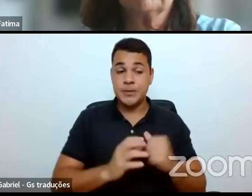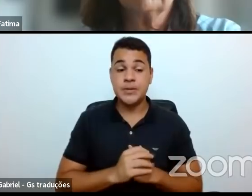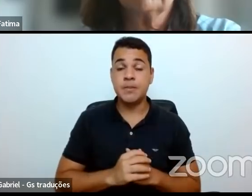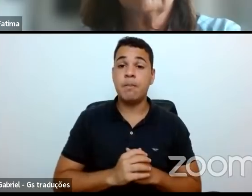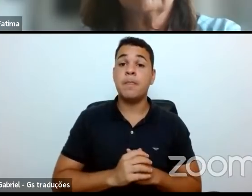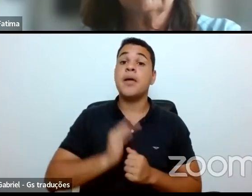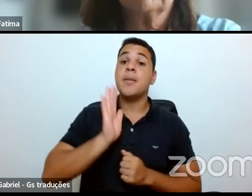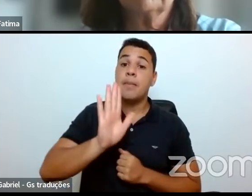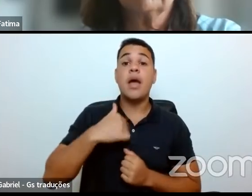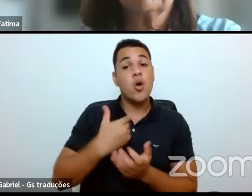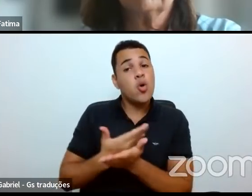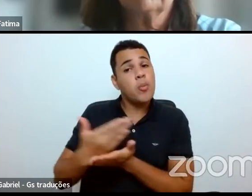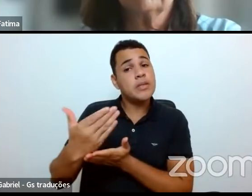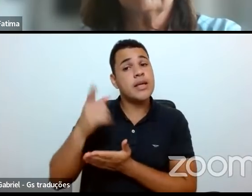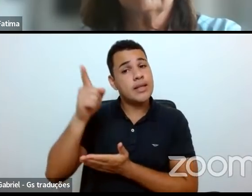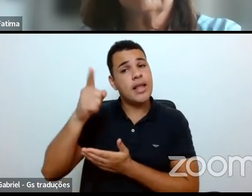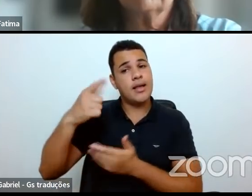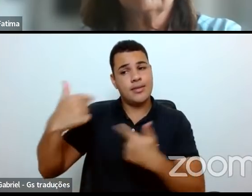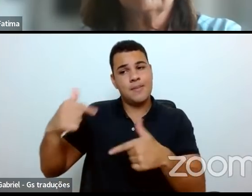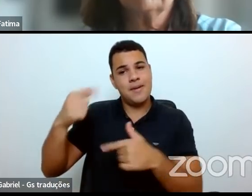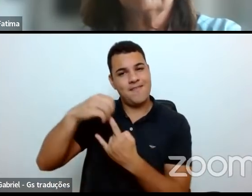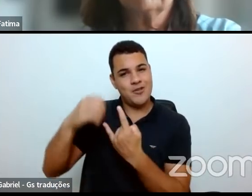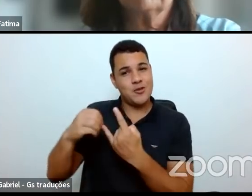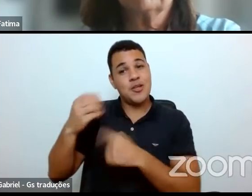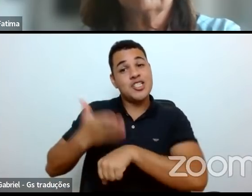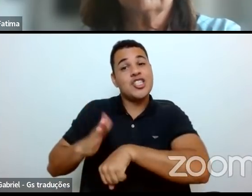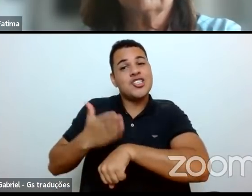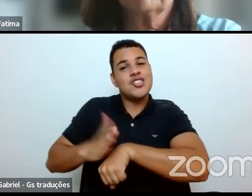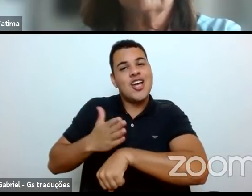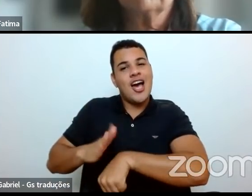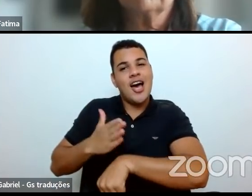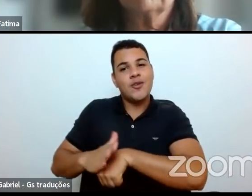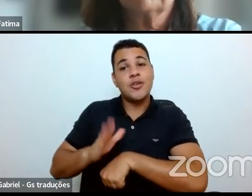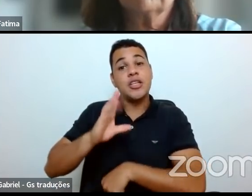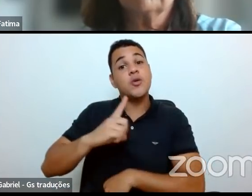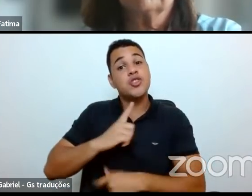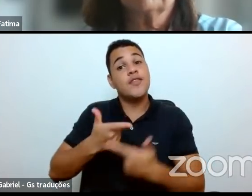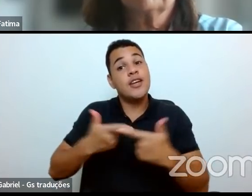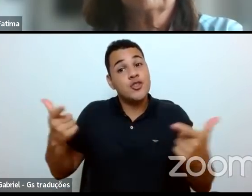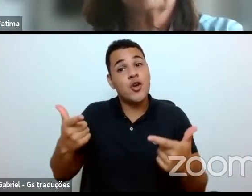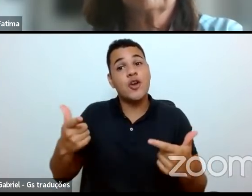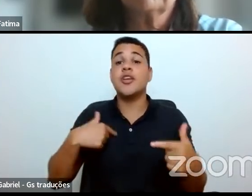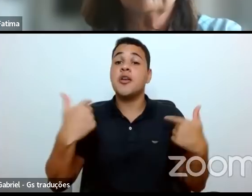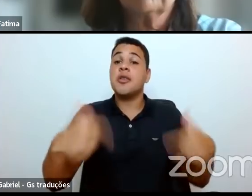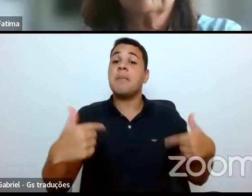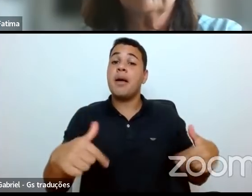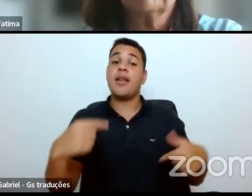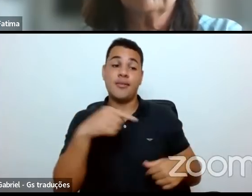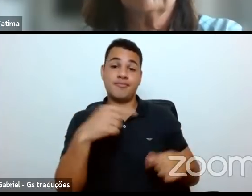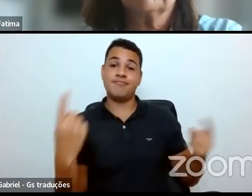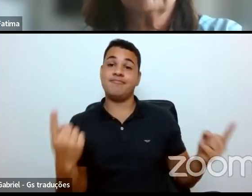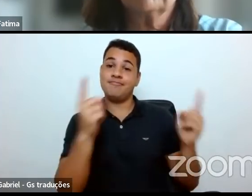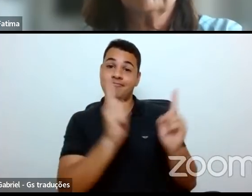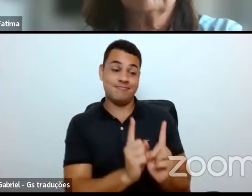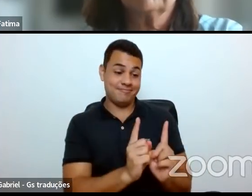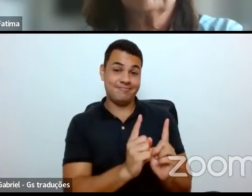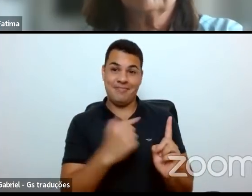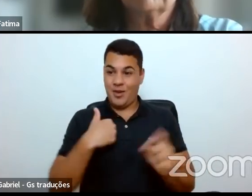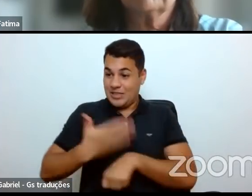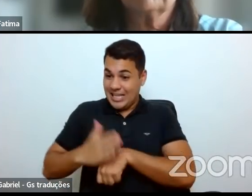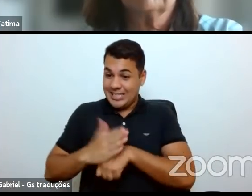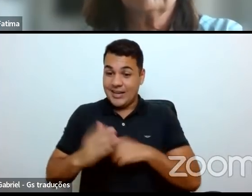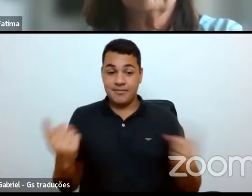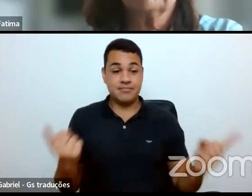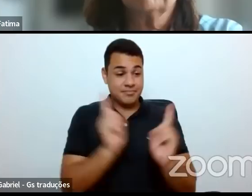comecei como estagiário e tive a sorte de trabalhar como estagiário com pessoas espetaculares, em